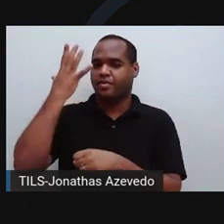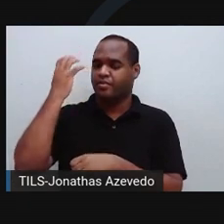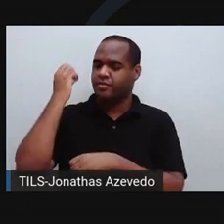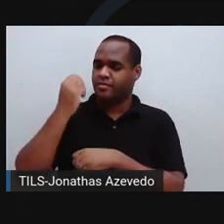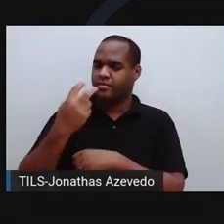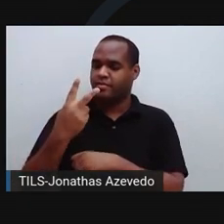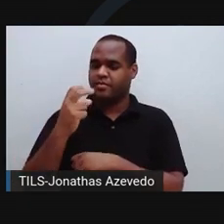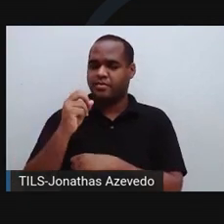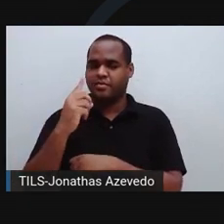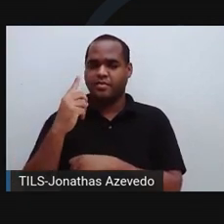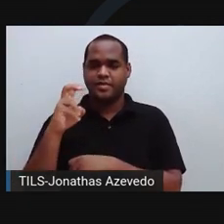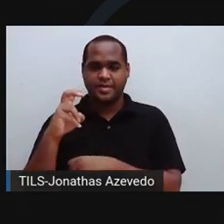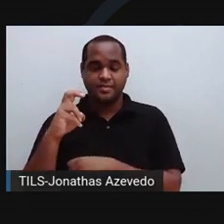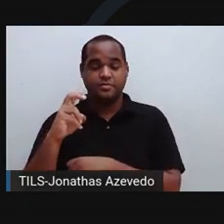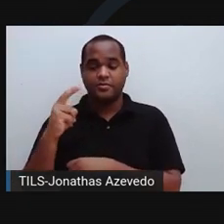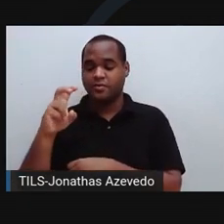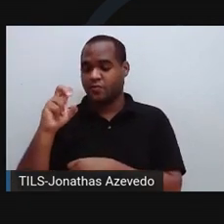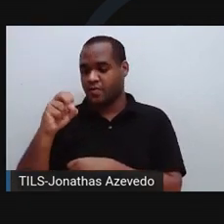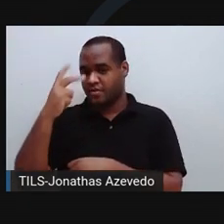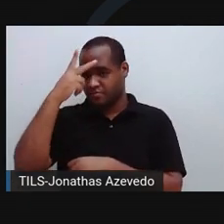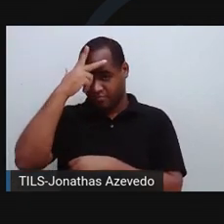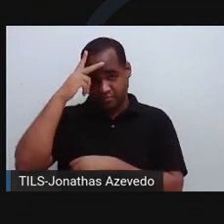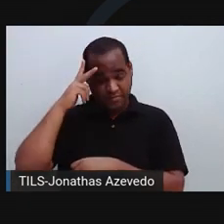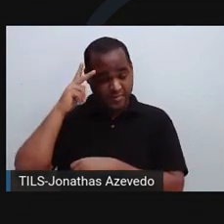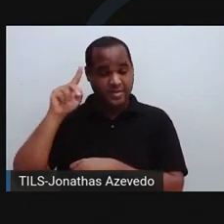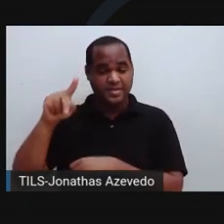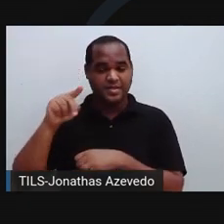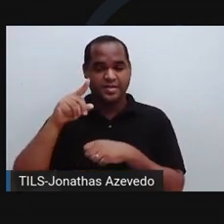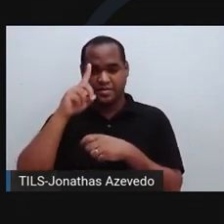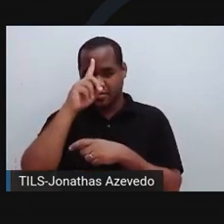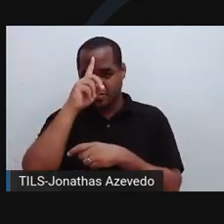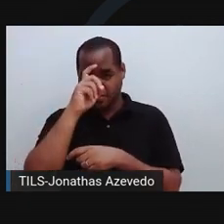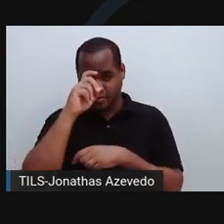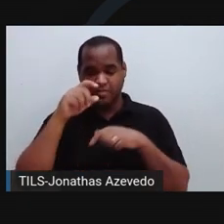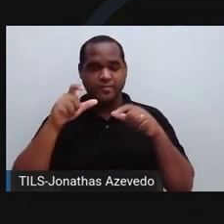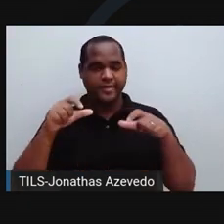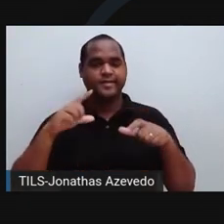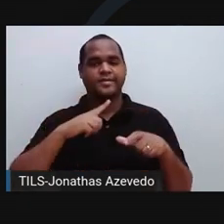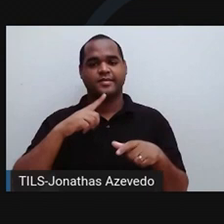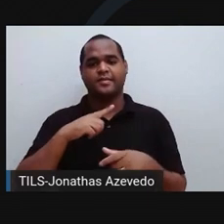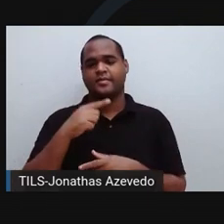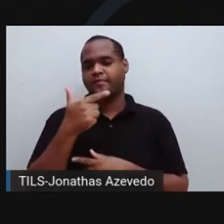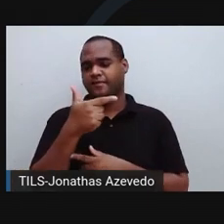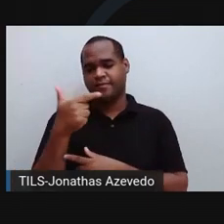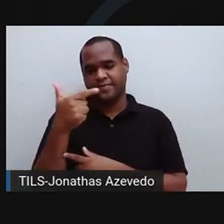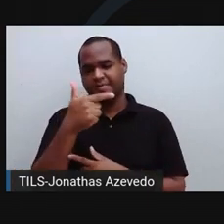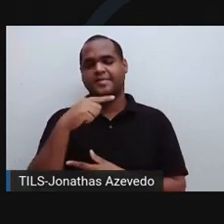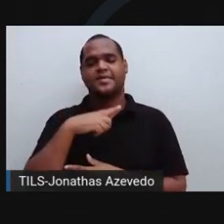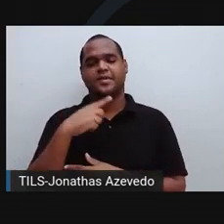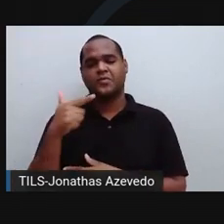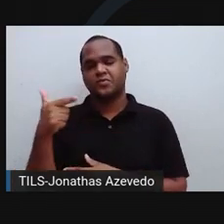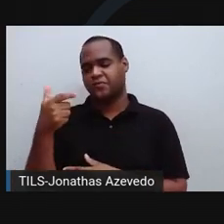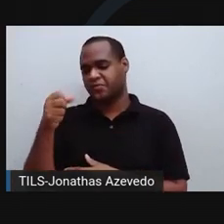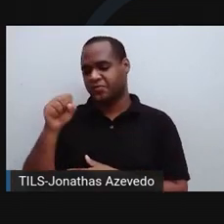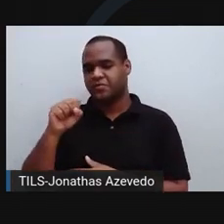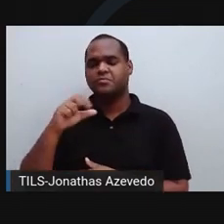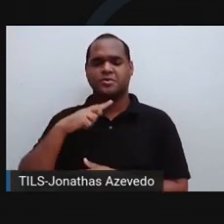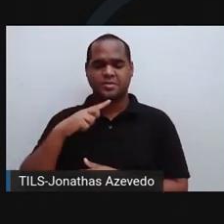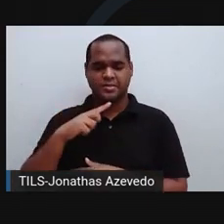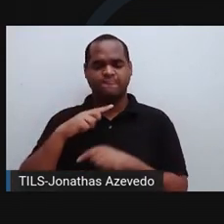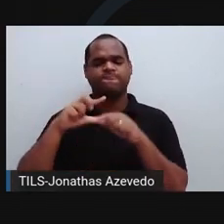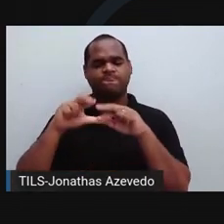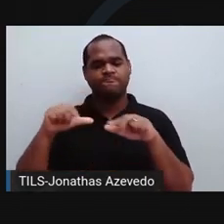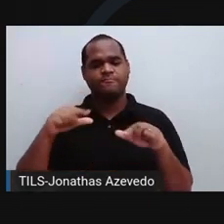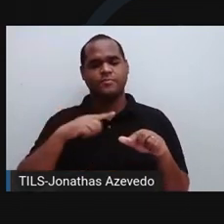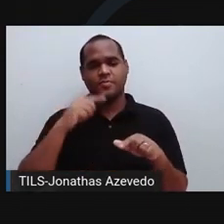em Londres, em 2015. 50 pacientes de um hospital foram afetados, 22 foram infectados e outros 28 foram colonizados. Que é quando